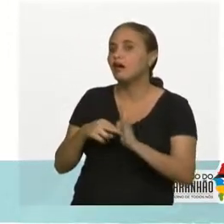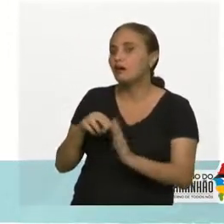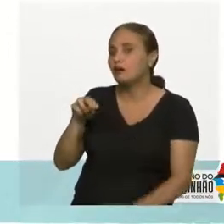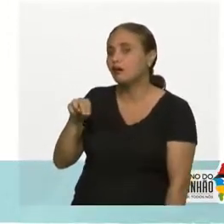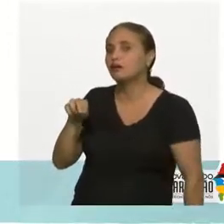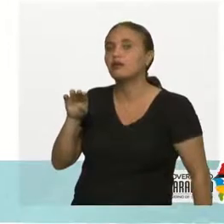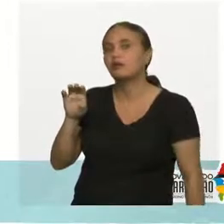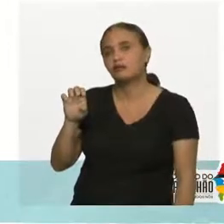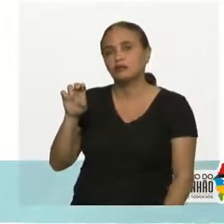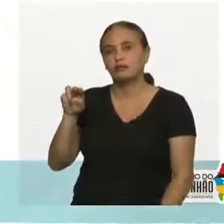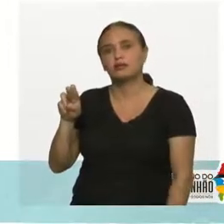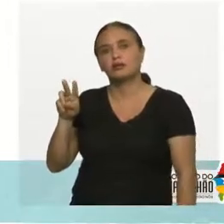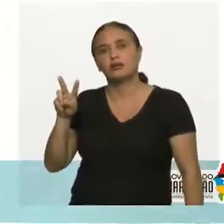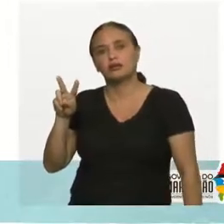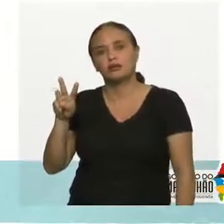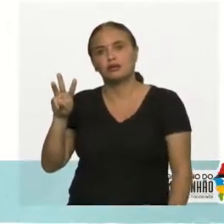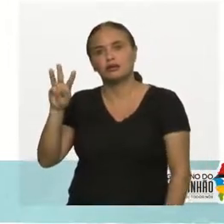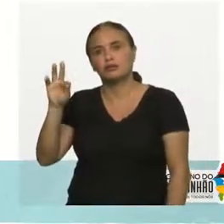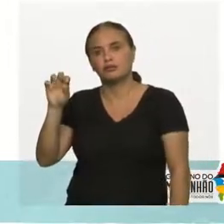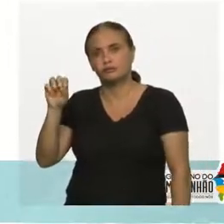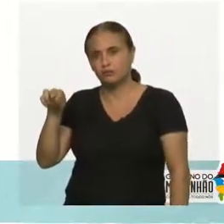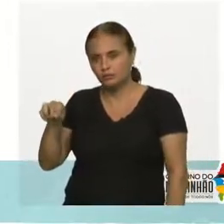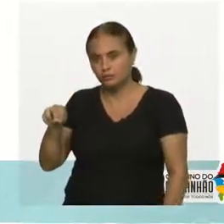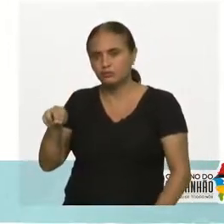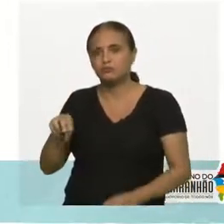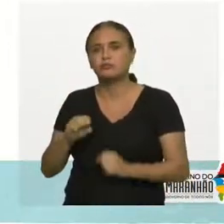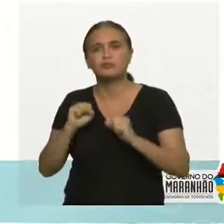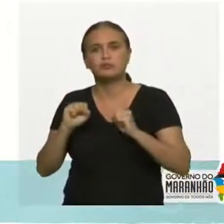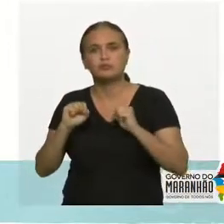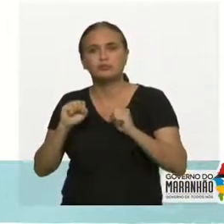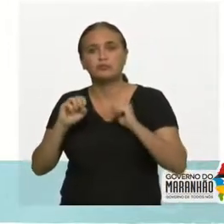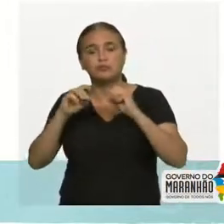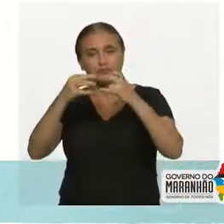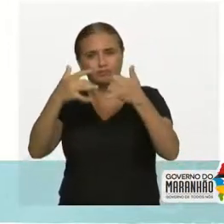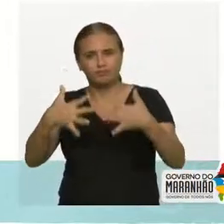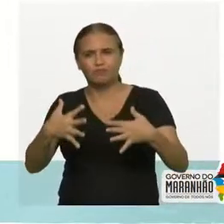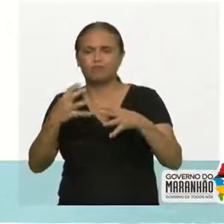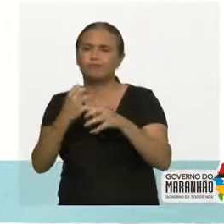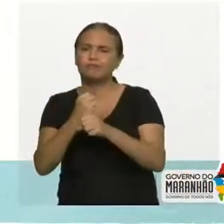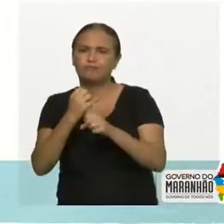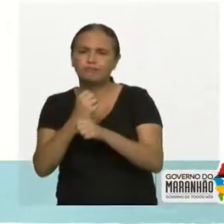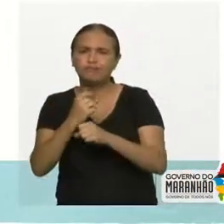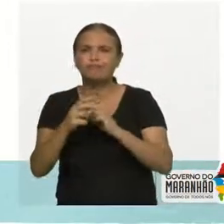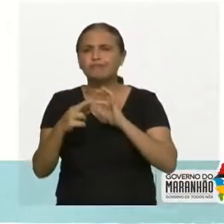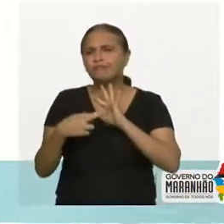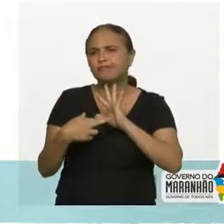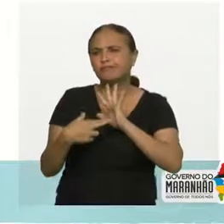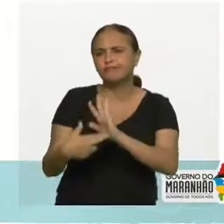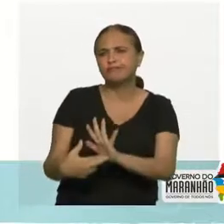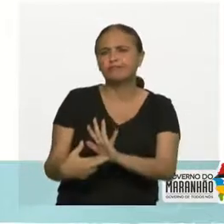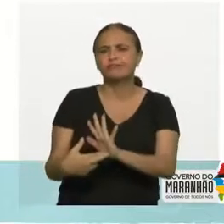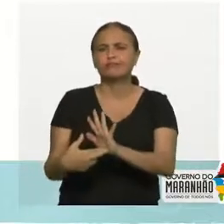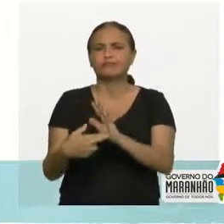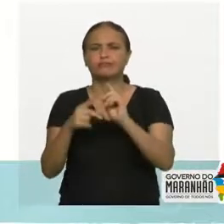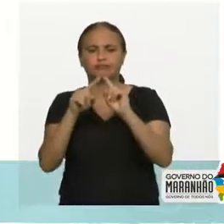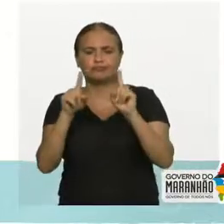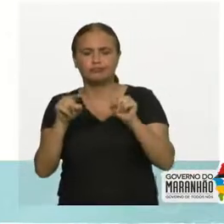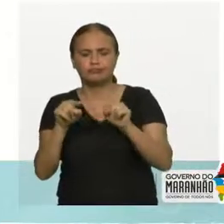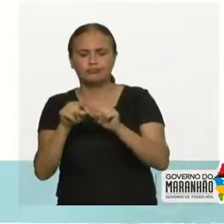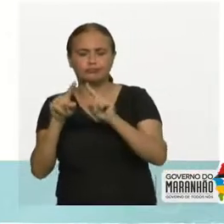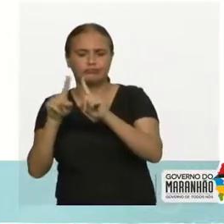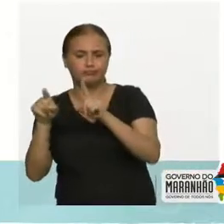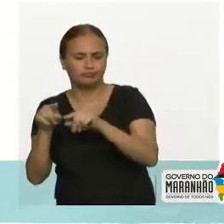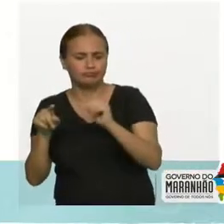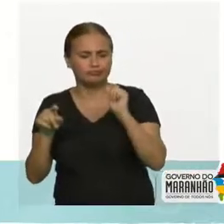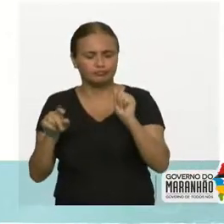resultante que age em cada um dos blocos. A segunda lei expressa Q. Então, tem aqui a segunda lei que nós trabalhamos. E eu vou ter, no corpo